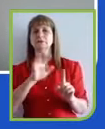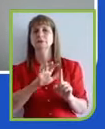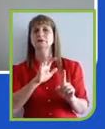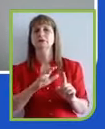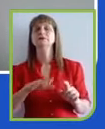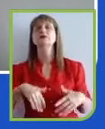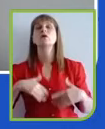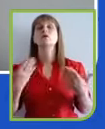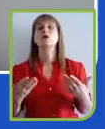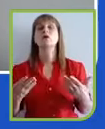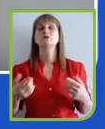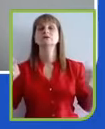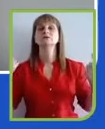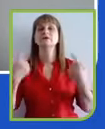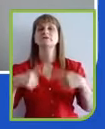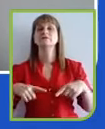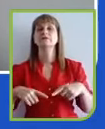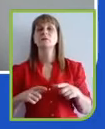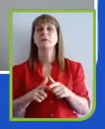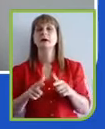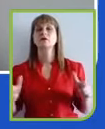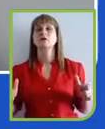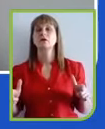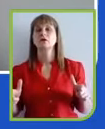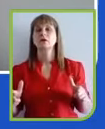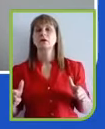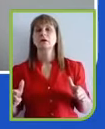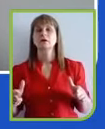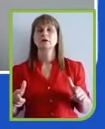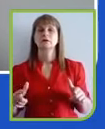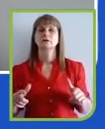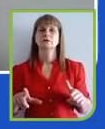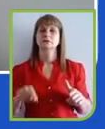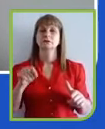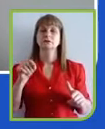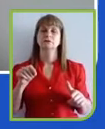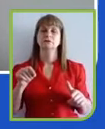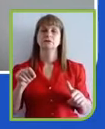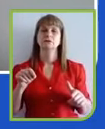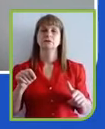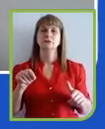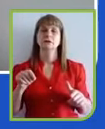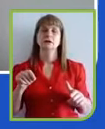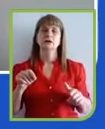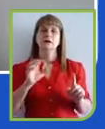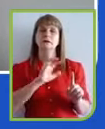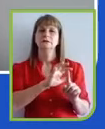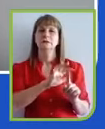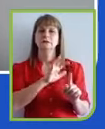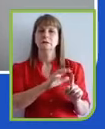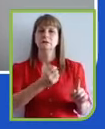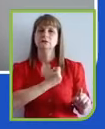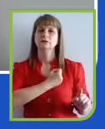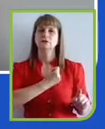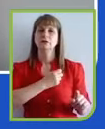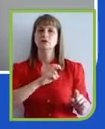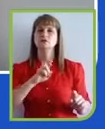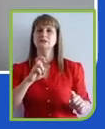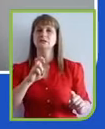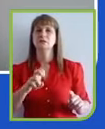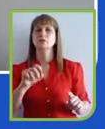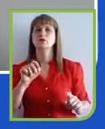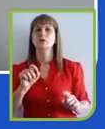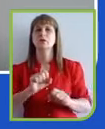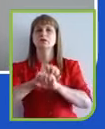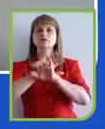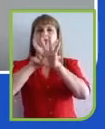A que eu acho que vai dar mais trabalho. E eu seleciono a tendência número cinco, de transparência, transparência total. Existe